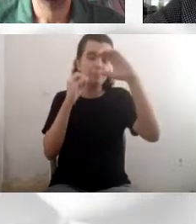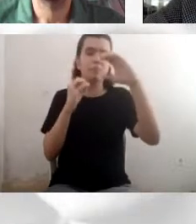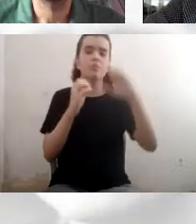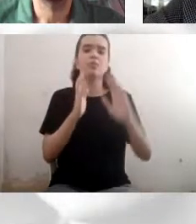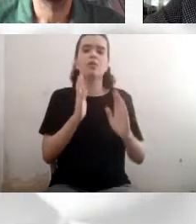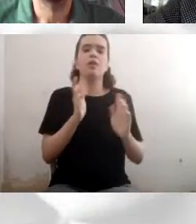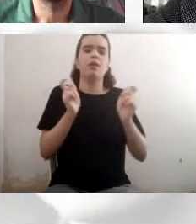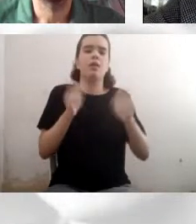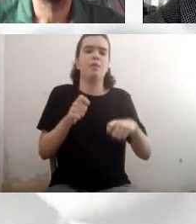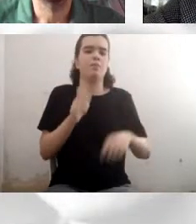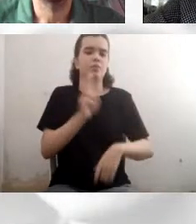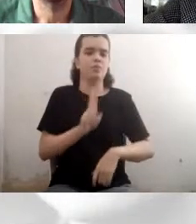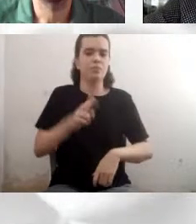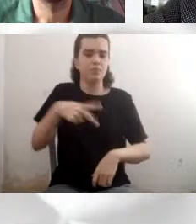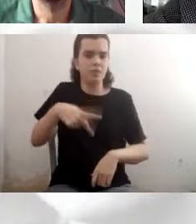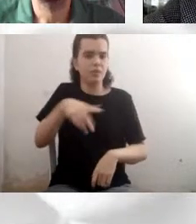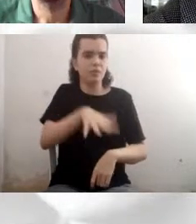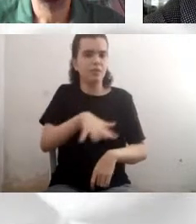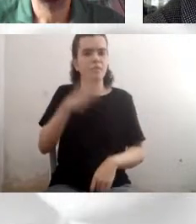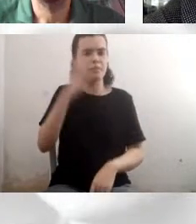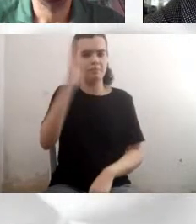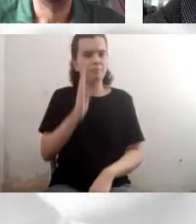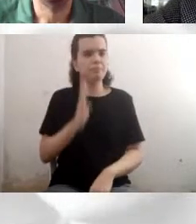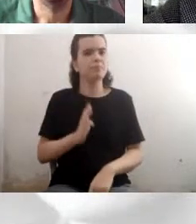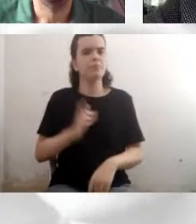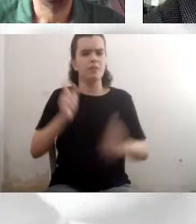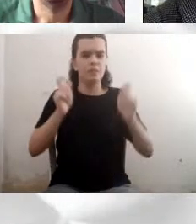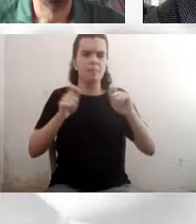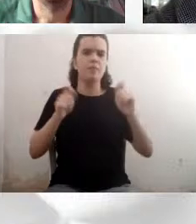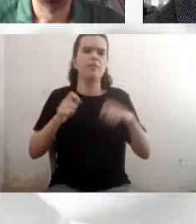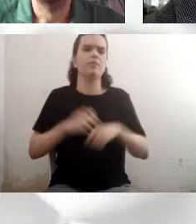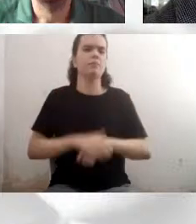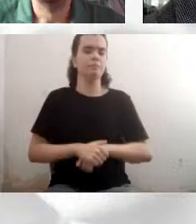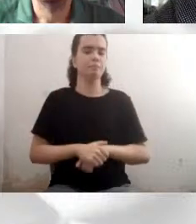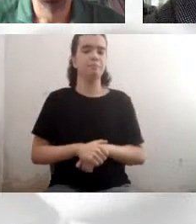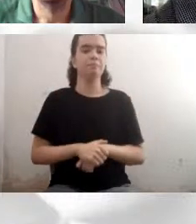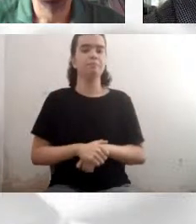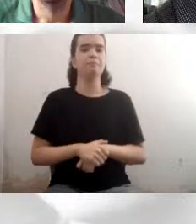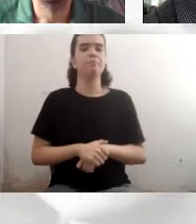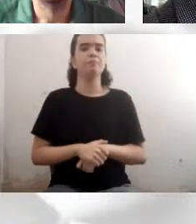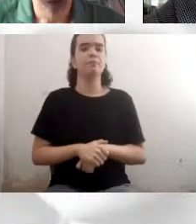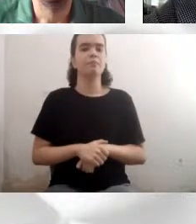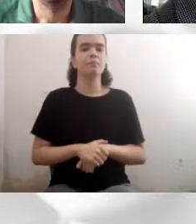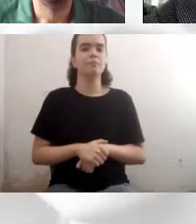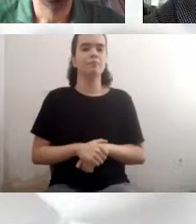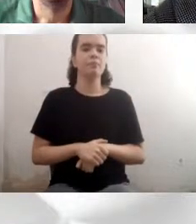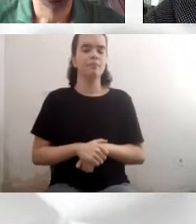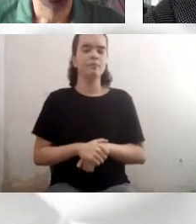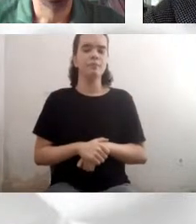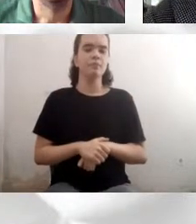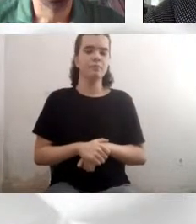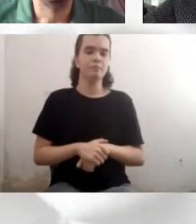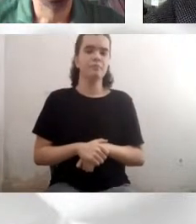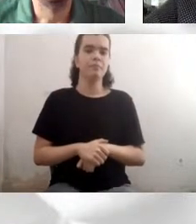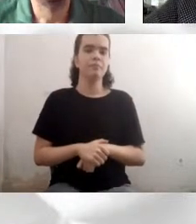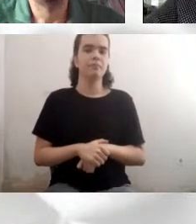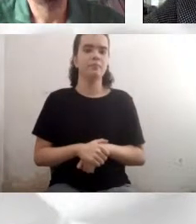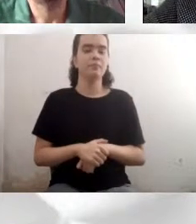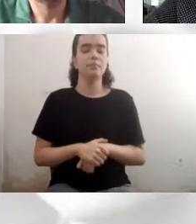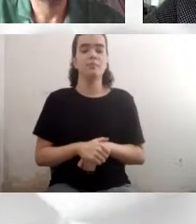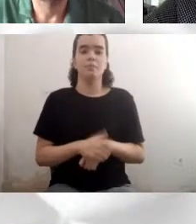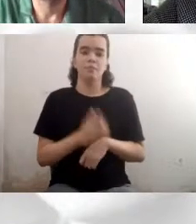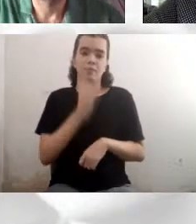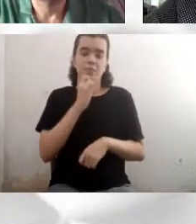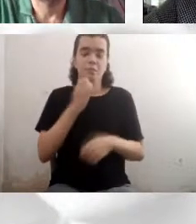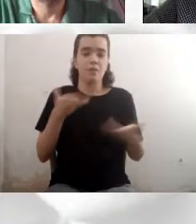preciso, da mesma maneira que eu não estou aí dando a palestra onde quer que você esteja nesse momento dando a palestra, a